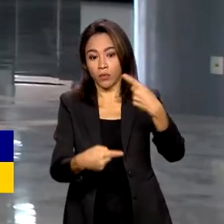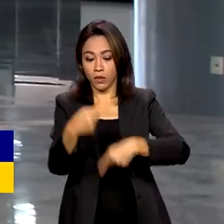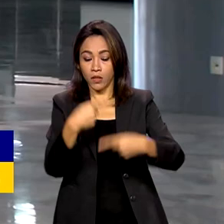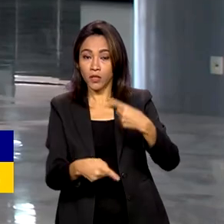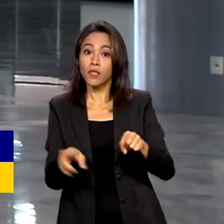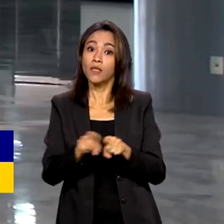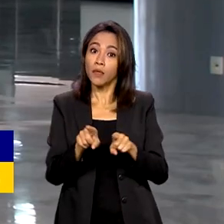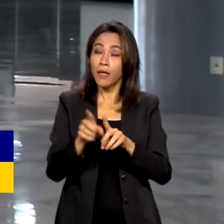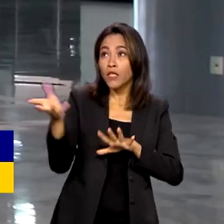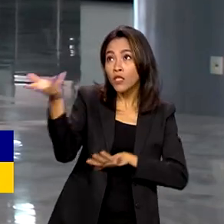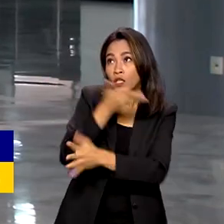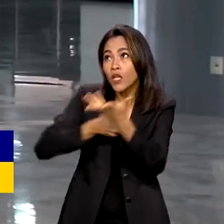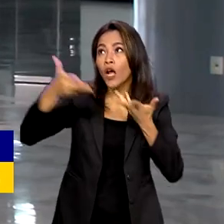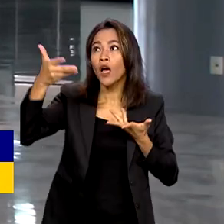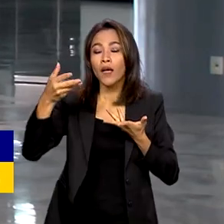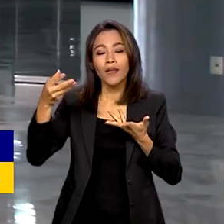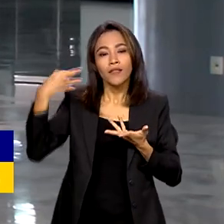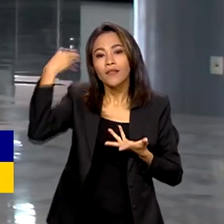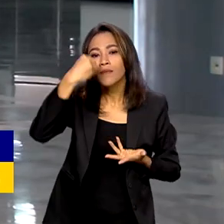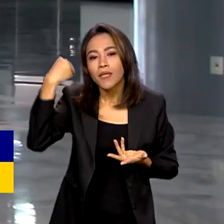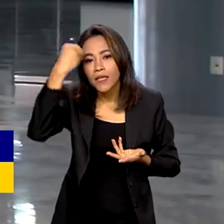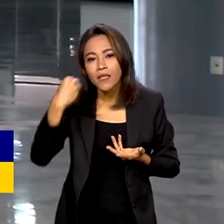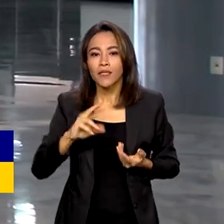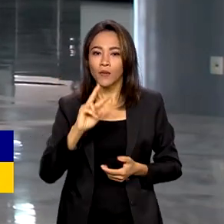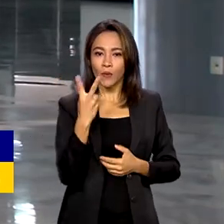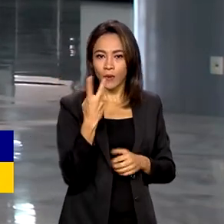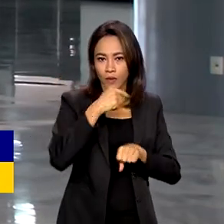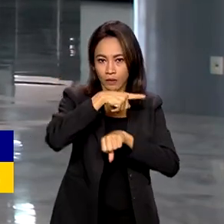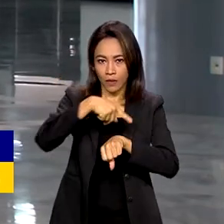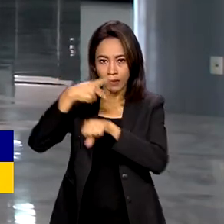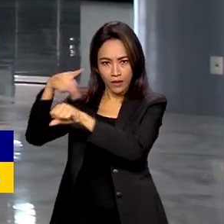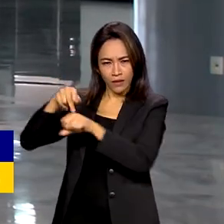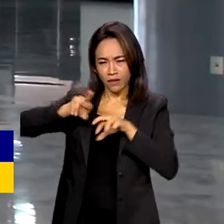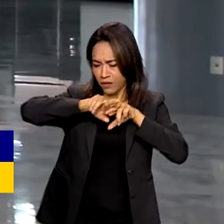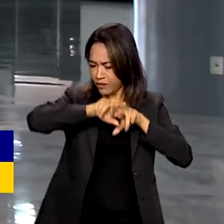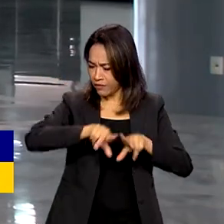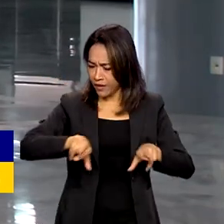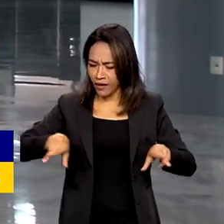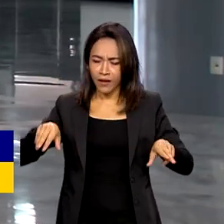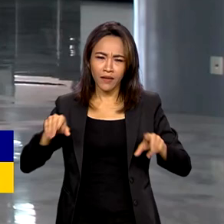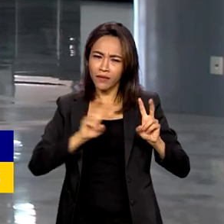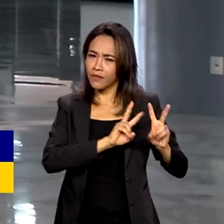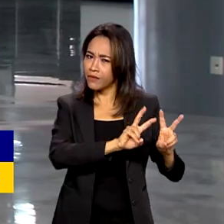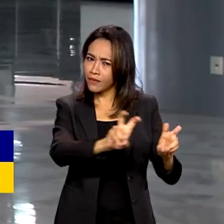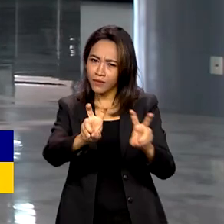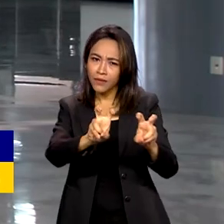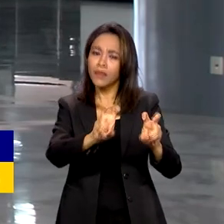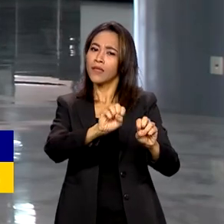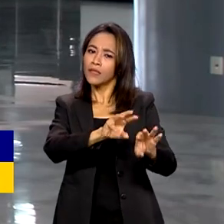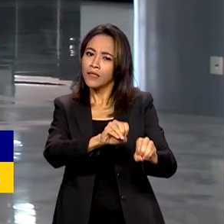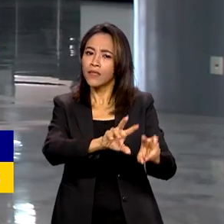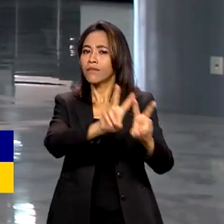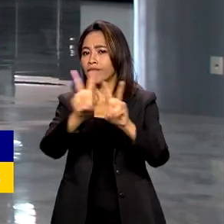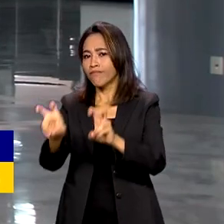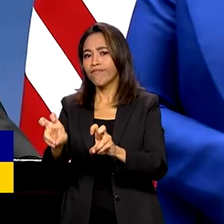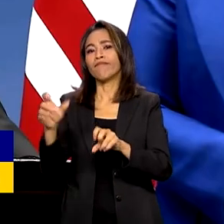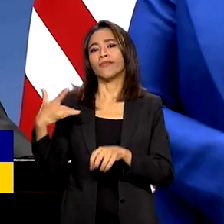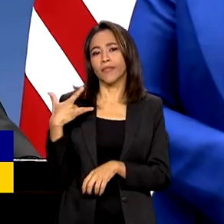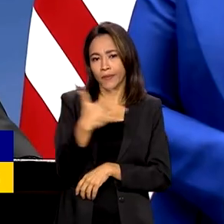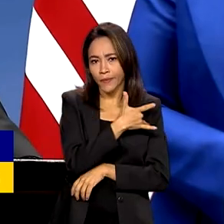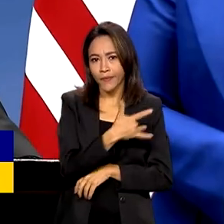intercâmbios e trocas de experiências entre os dois países em diversas áreas, como educação e saúde.